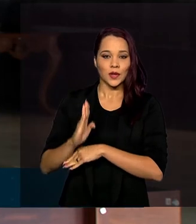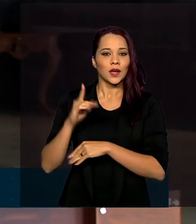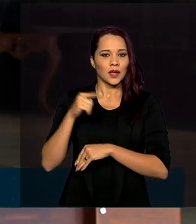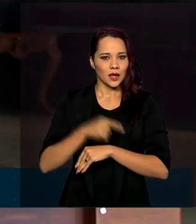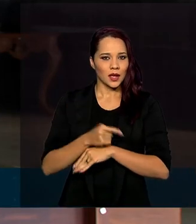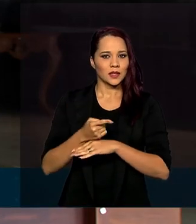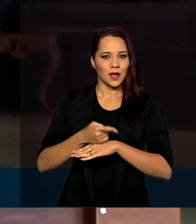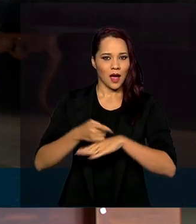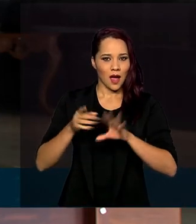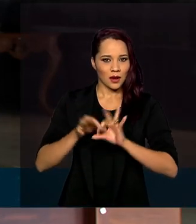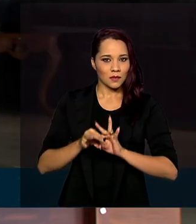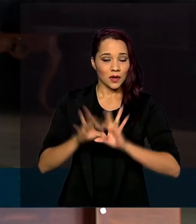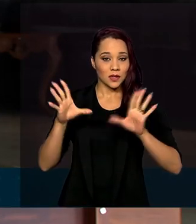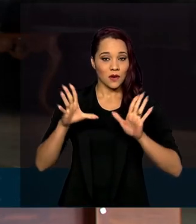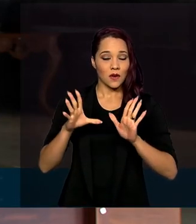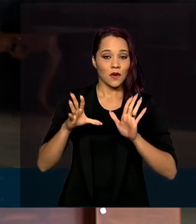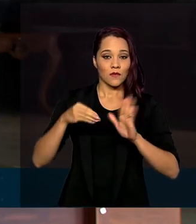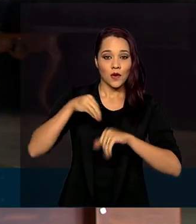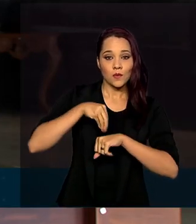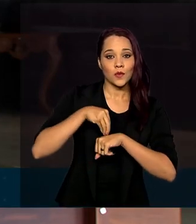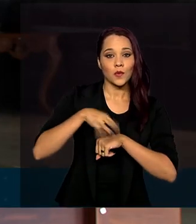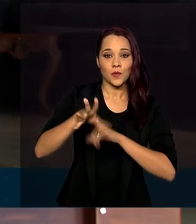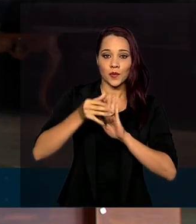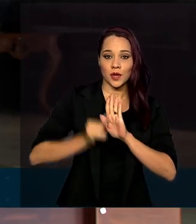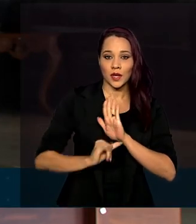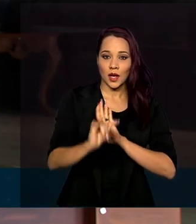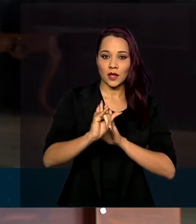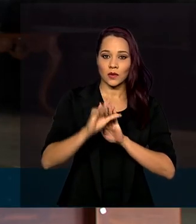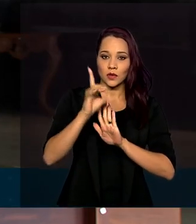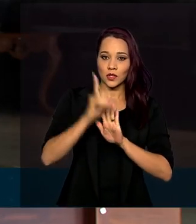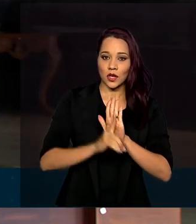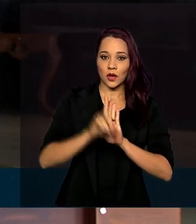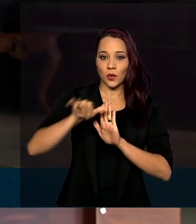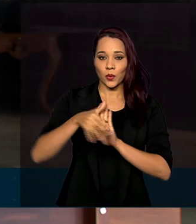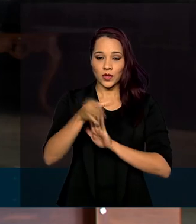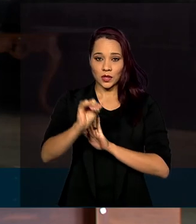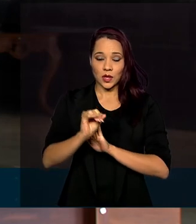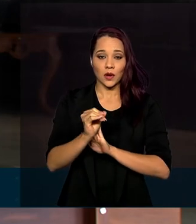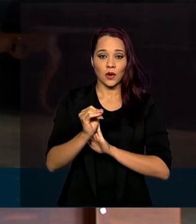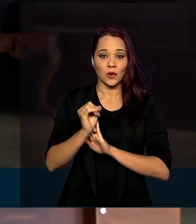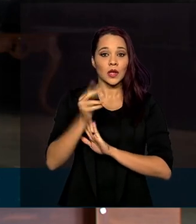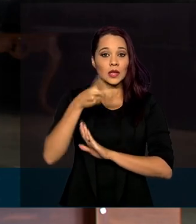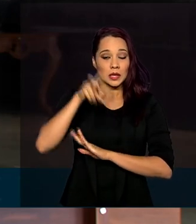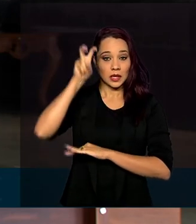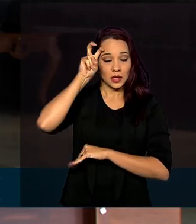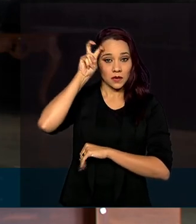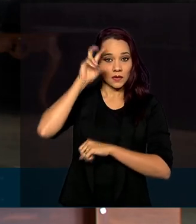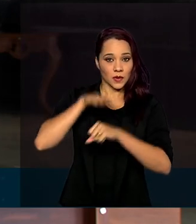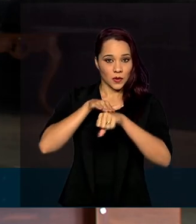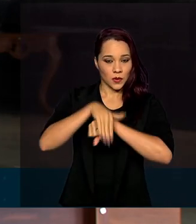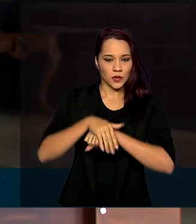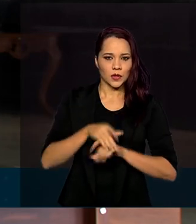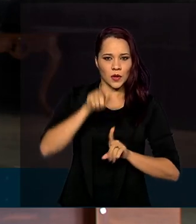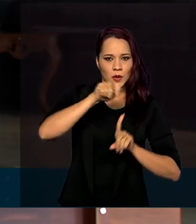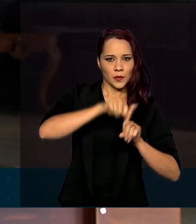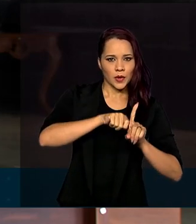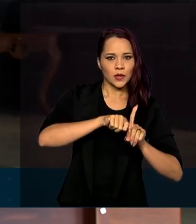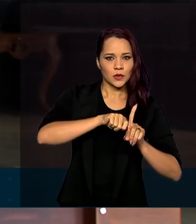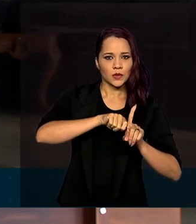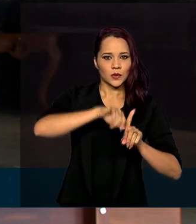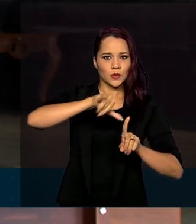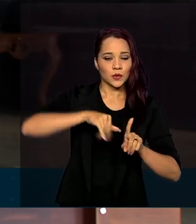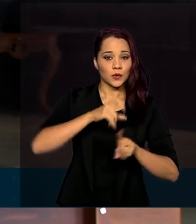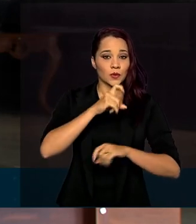ela foi publicada na edição extra do Diário Oficial da União da noite desta quinta-feira. Desde julho, essa